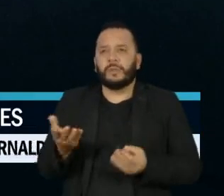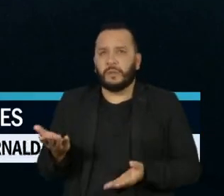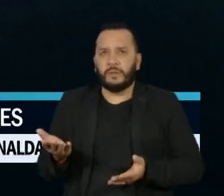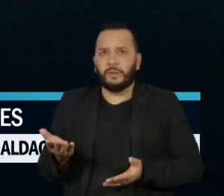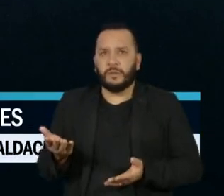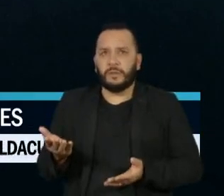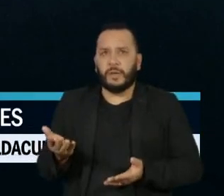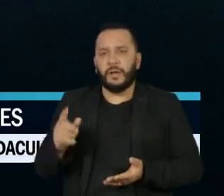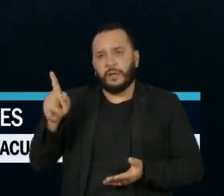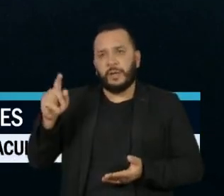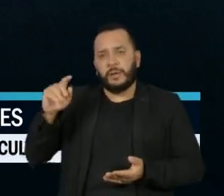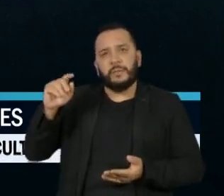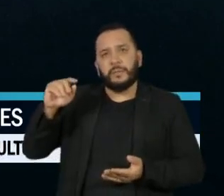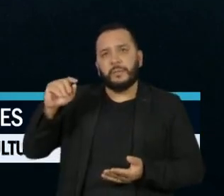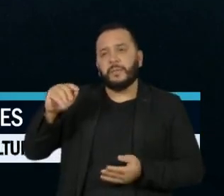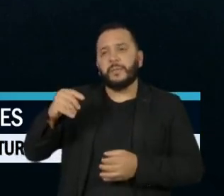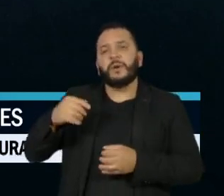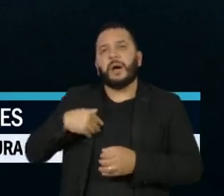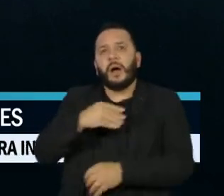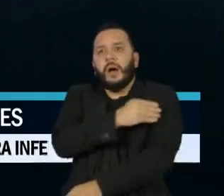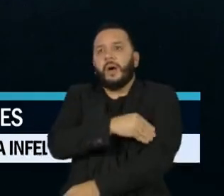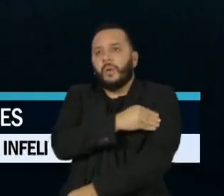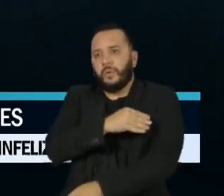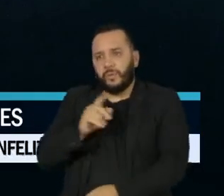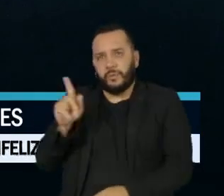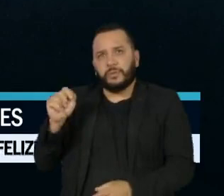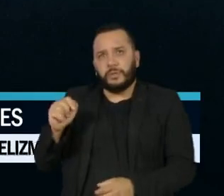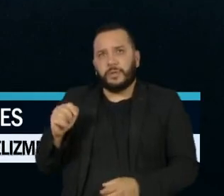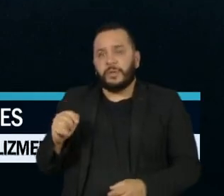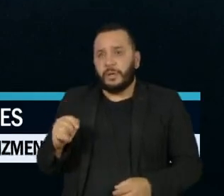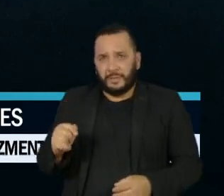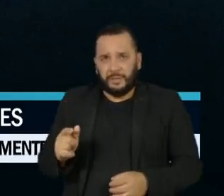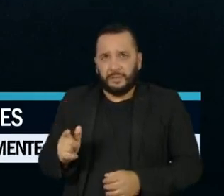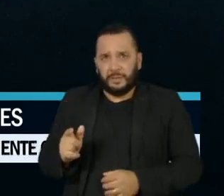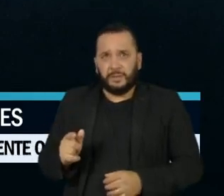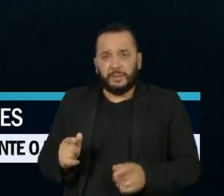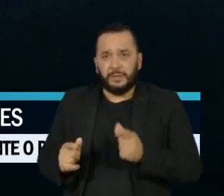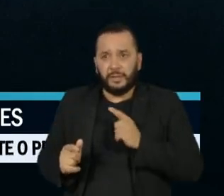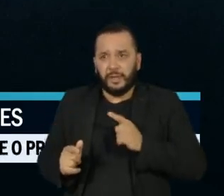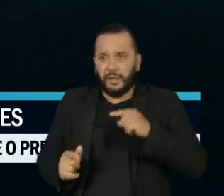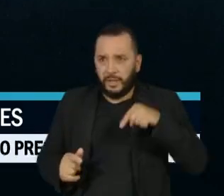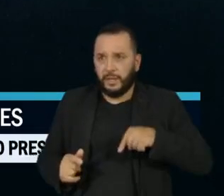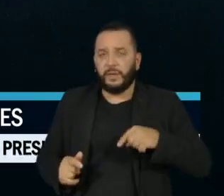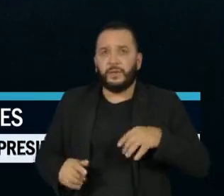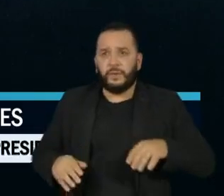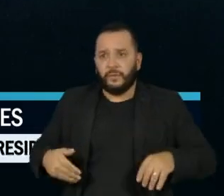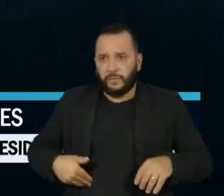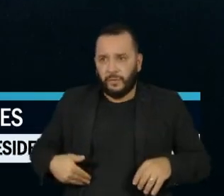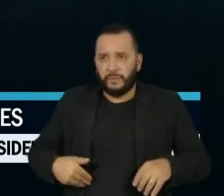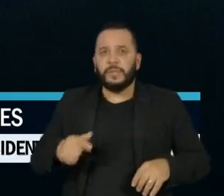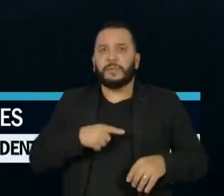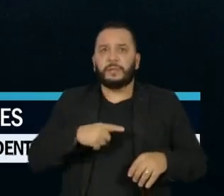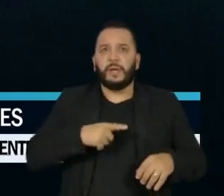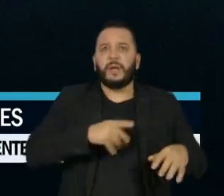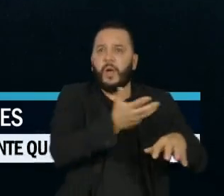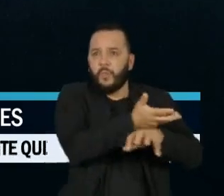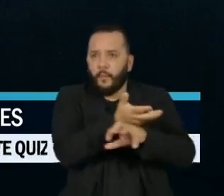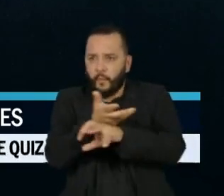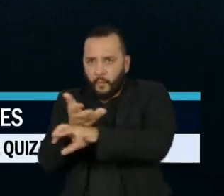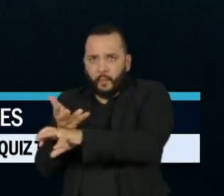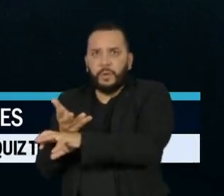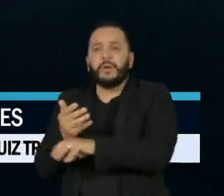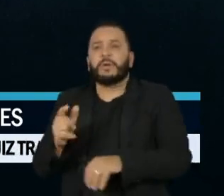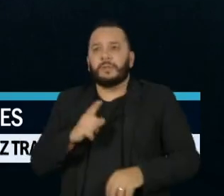Perto do Brasil. Existe ameaça de fome aqui? Muita prateleira vazia, muito aumento de preço.